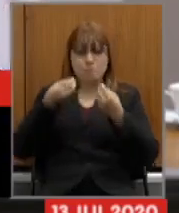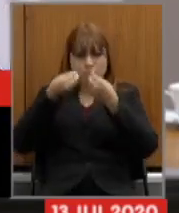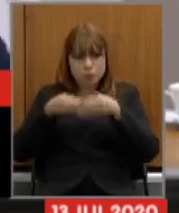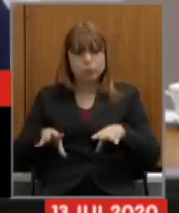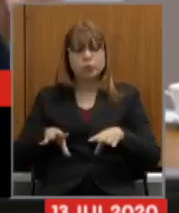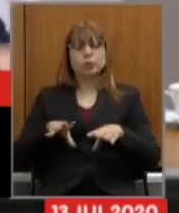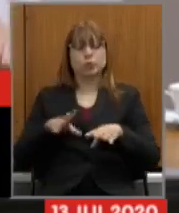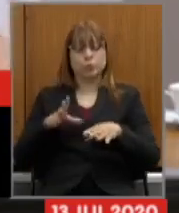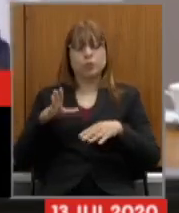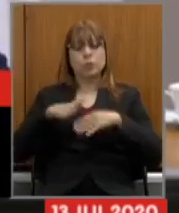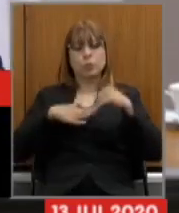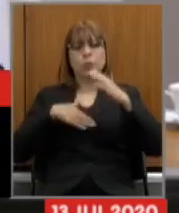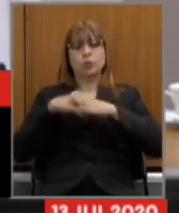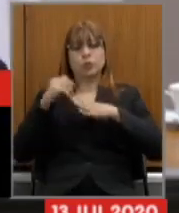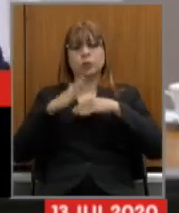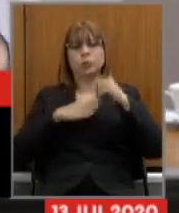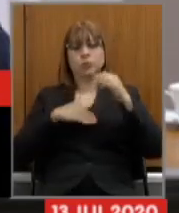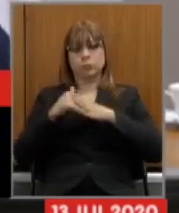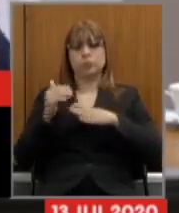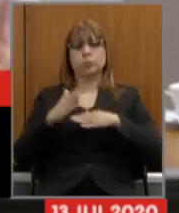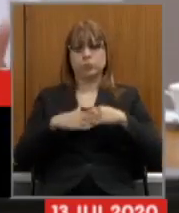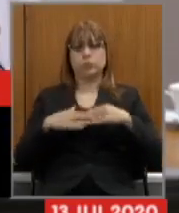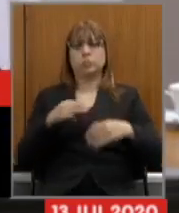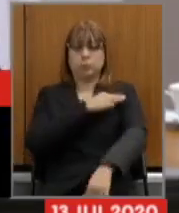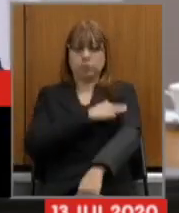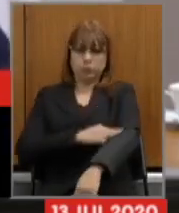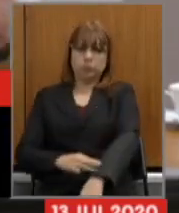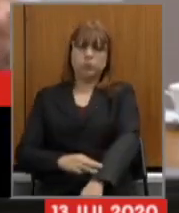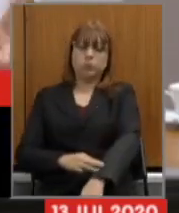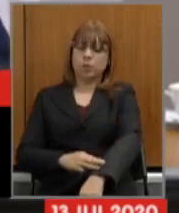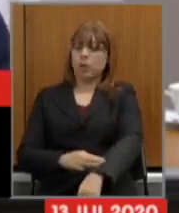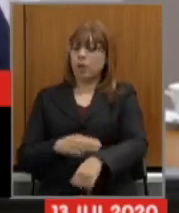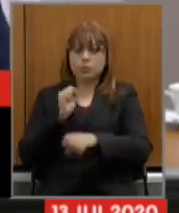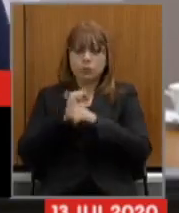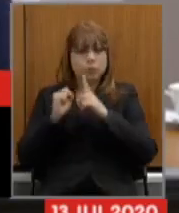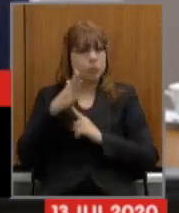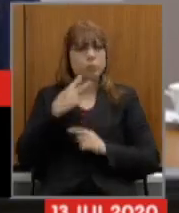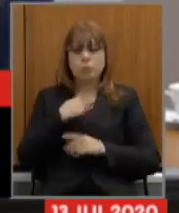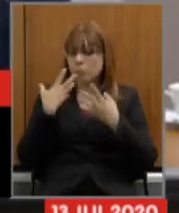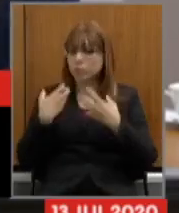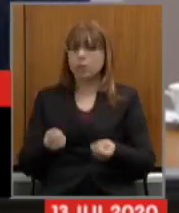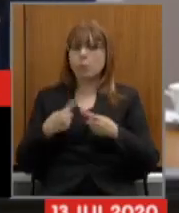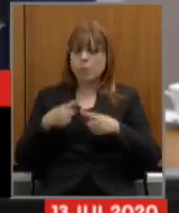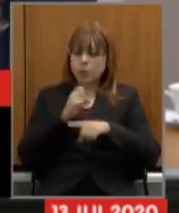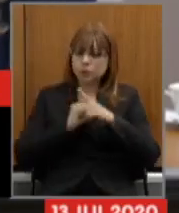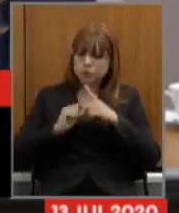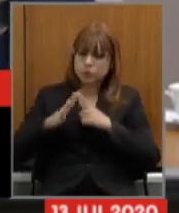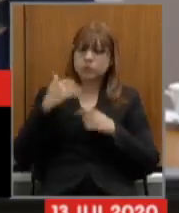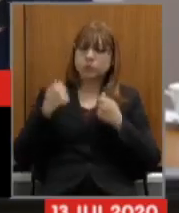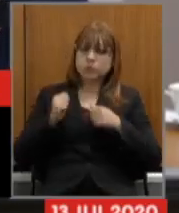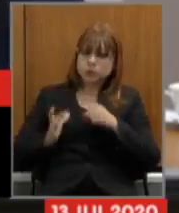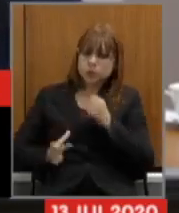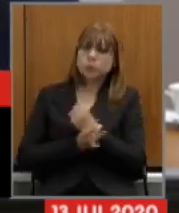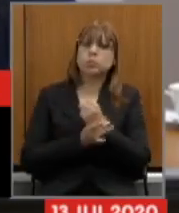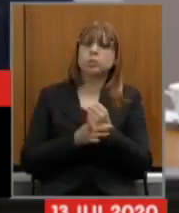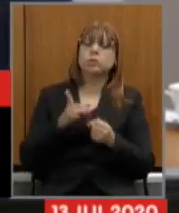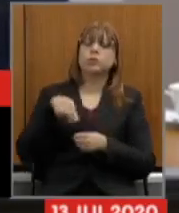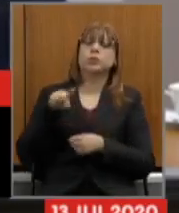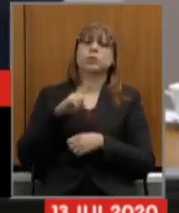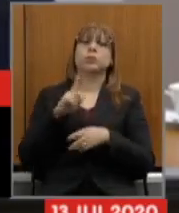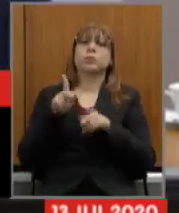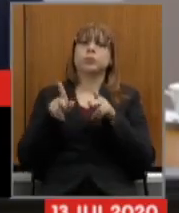magistério e que isso não pode ser admitido pela sociedade porque a sociedade precisa proteger as suas professoras e essa